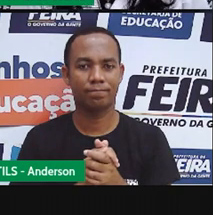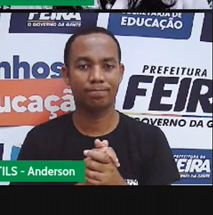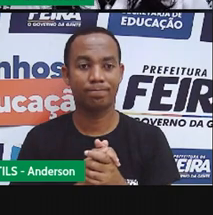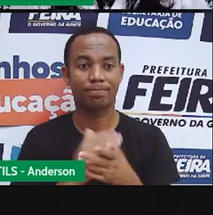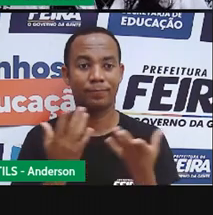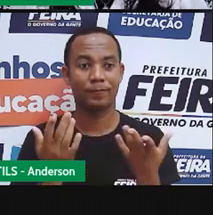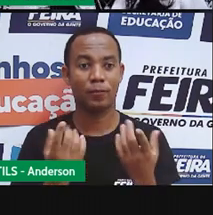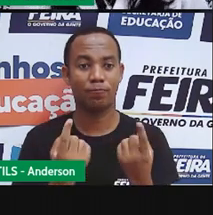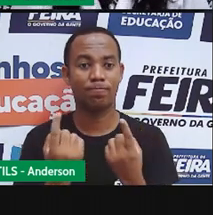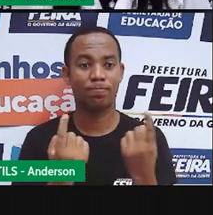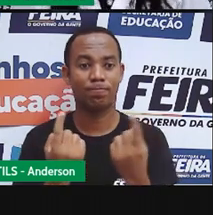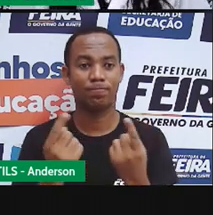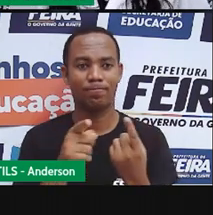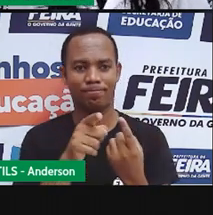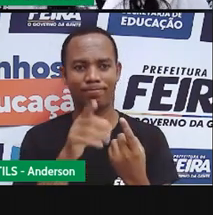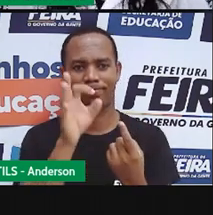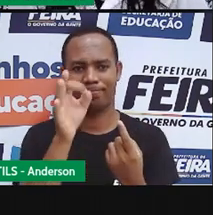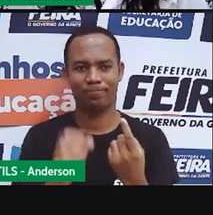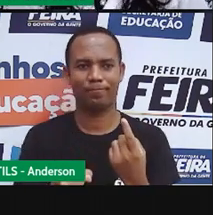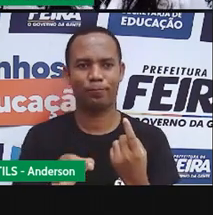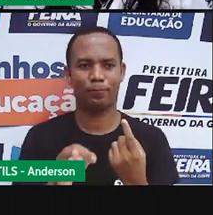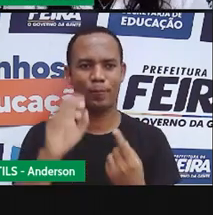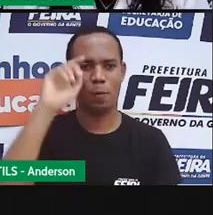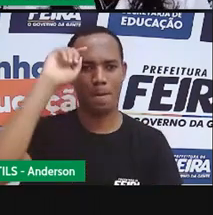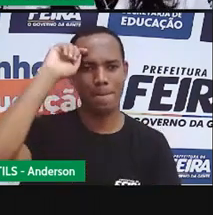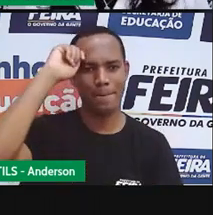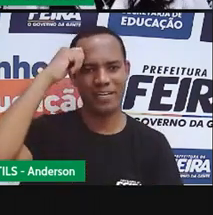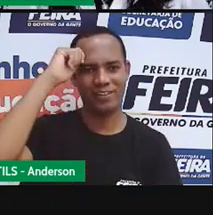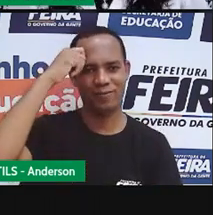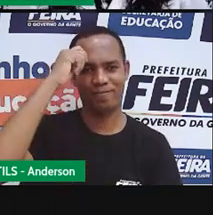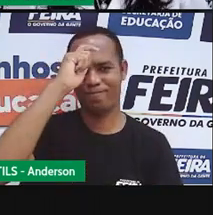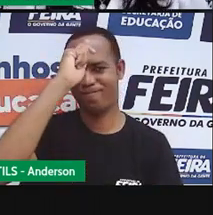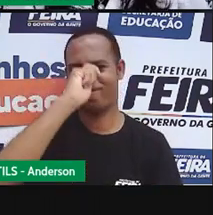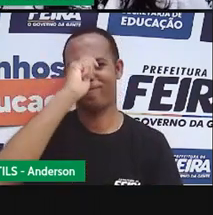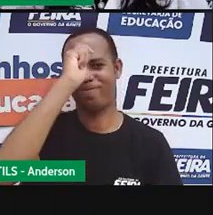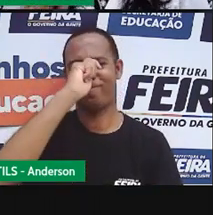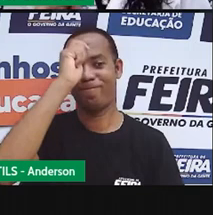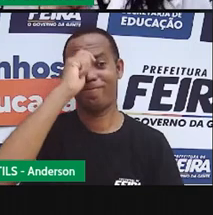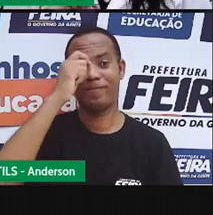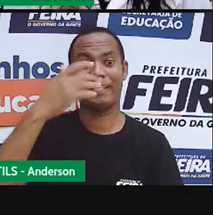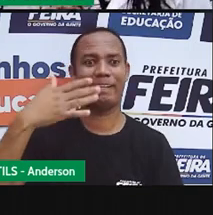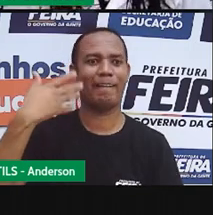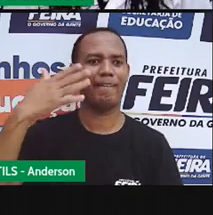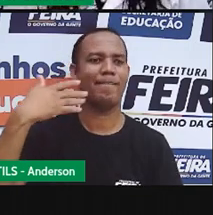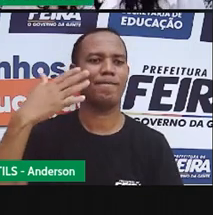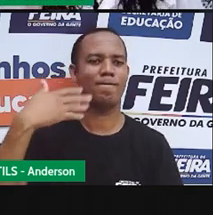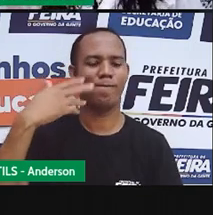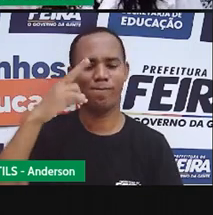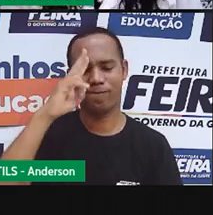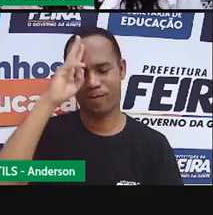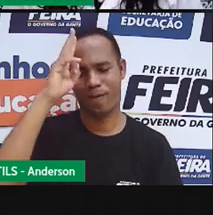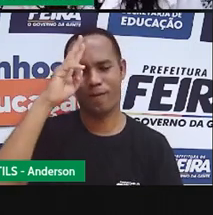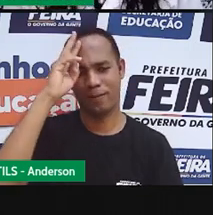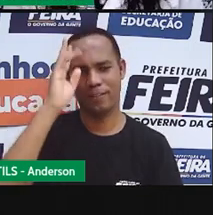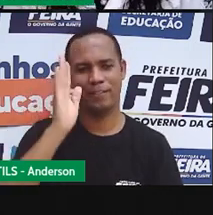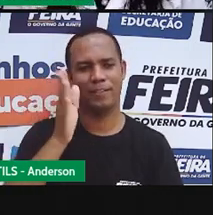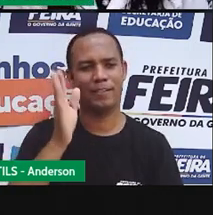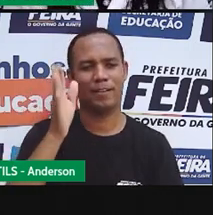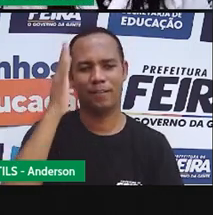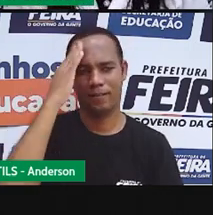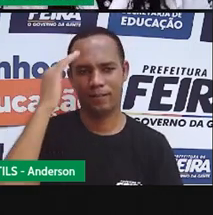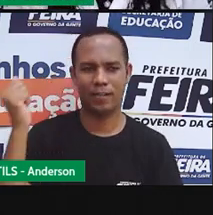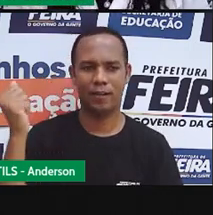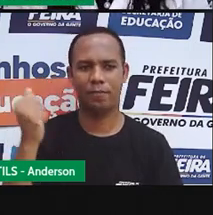Qual deles? E nisso, o boné preto. Aí, agora, a gente já sabe.